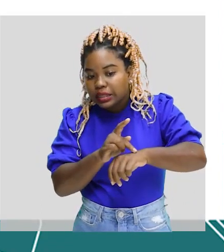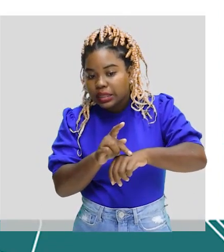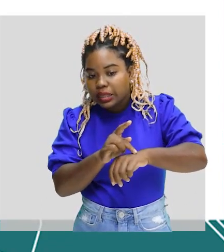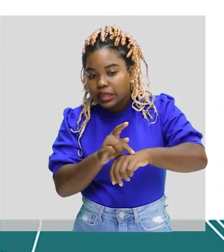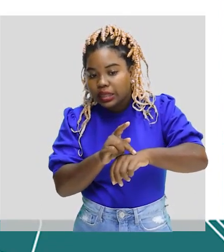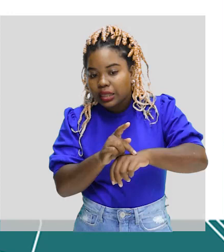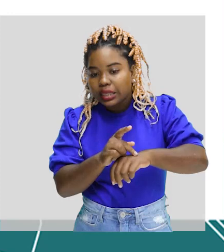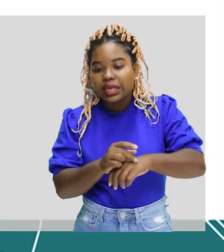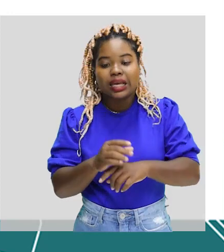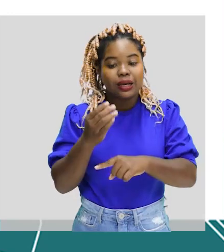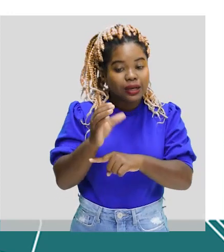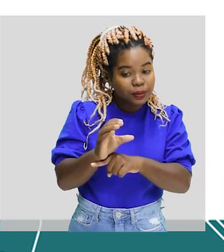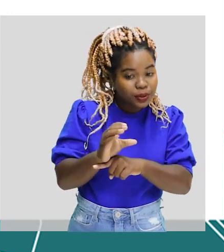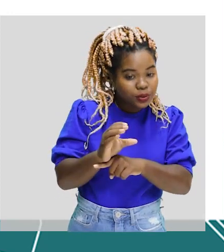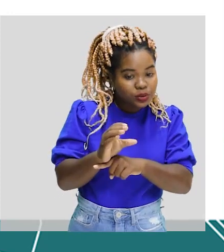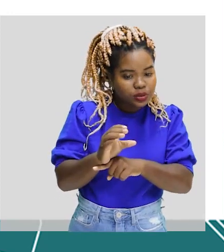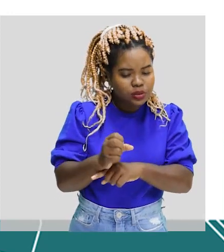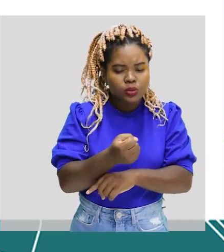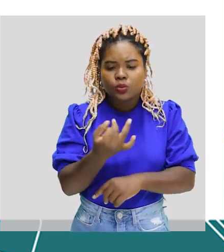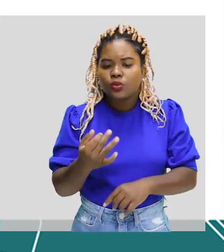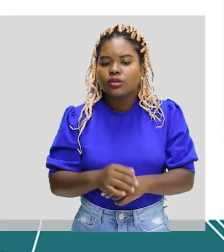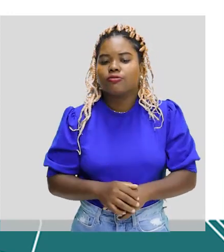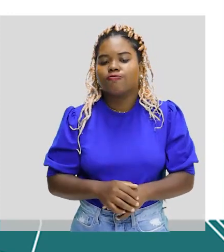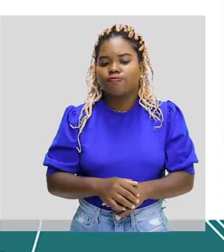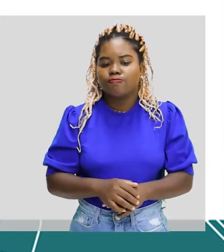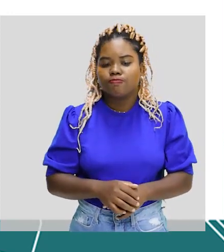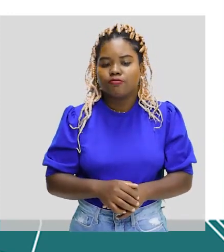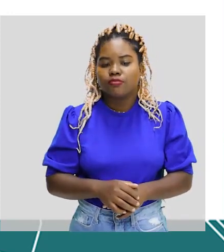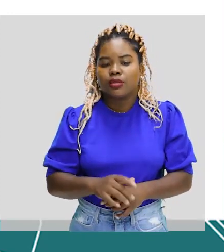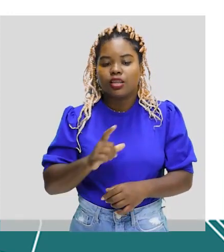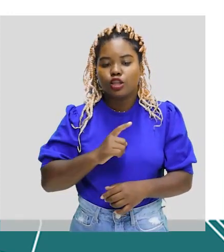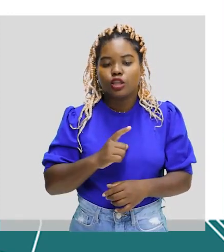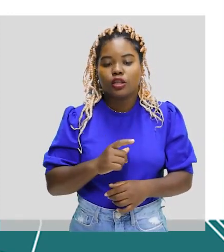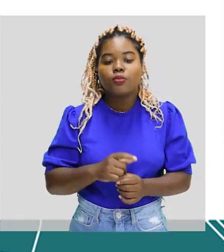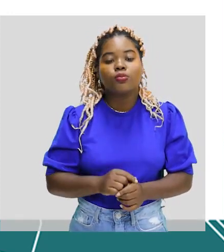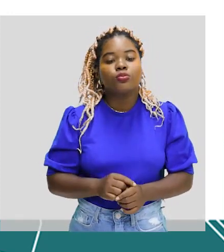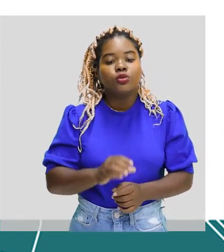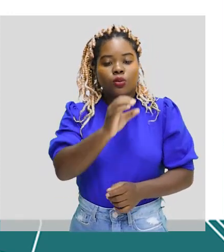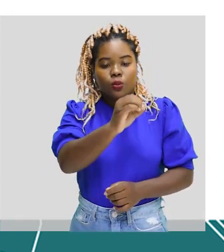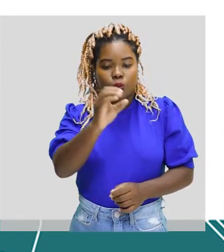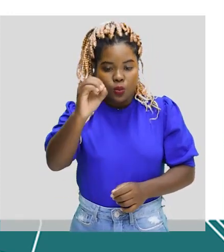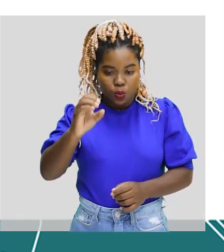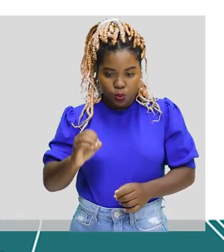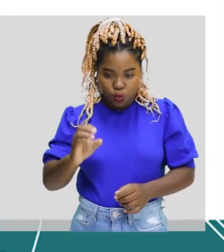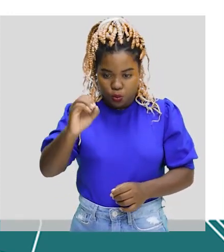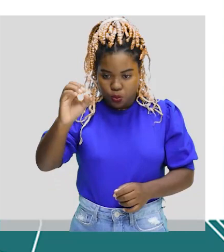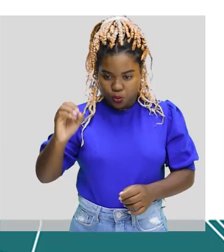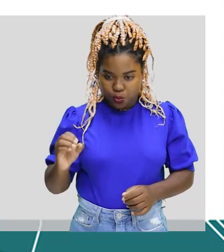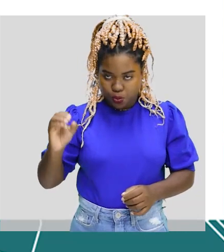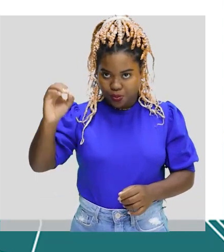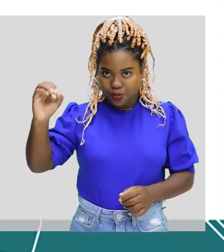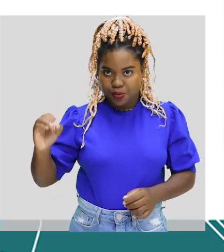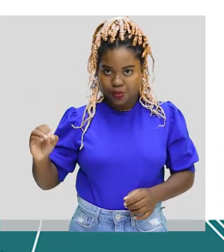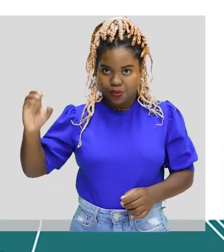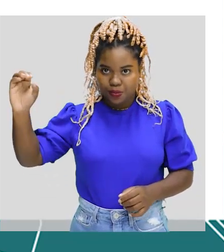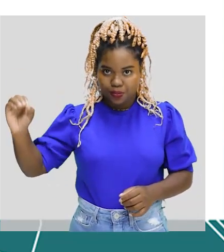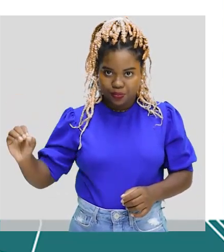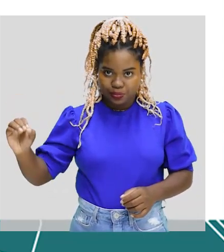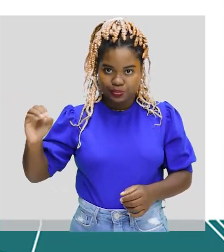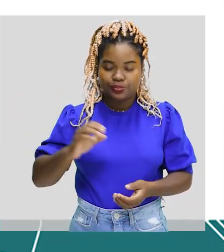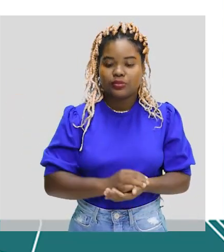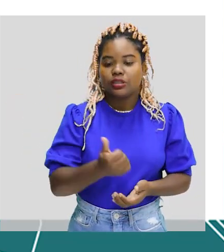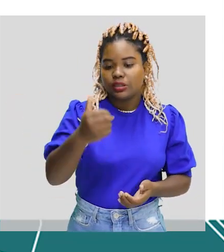carbono. São quantos carbonos? Um, dois, três, quatro, cinco, seis, sete, oito, nove, dez. São dez